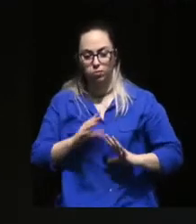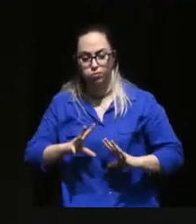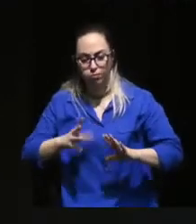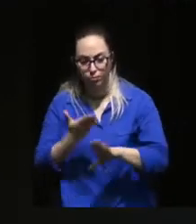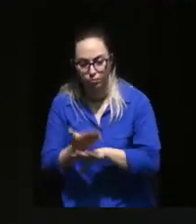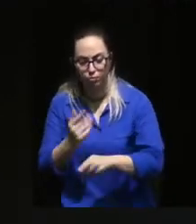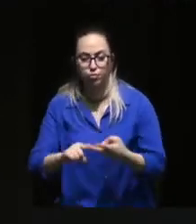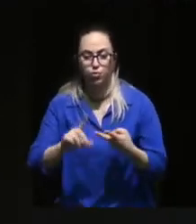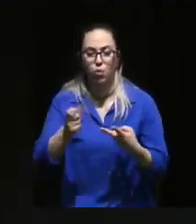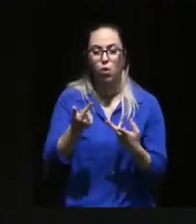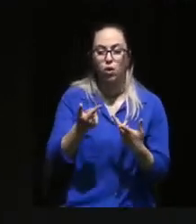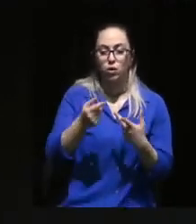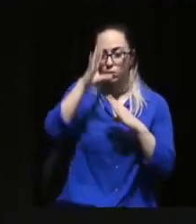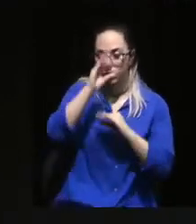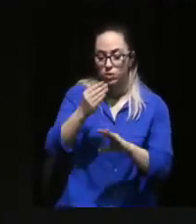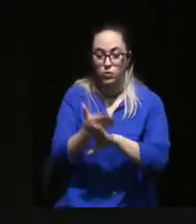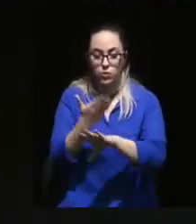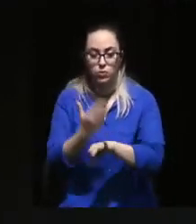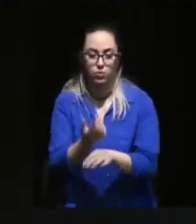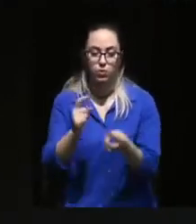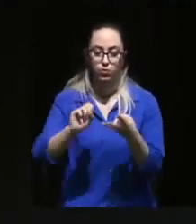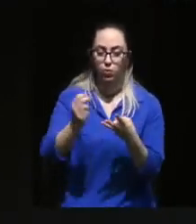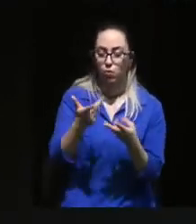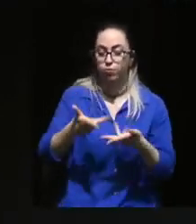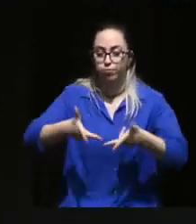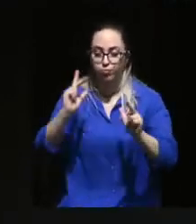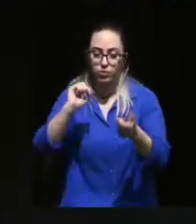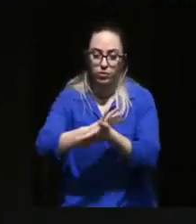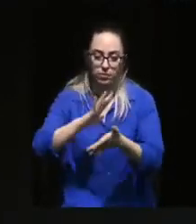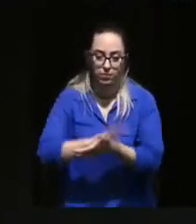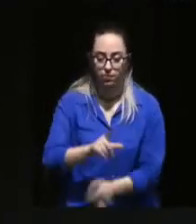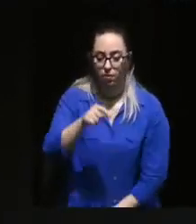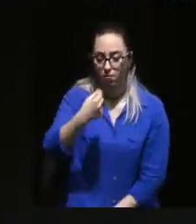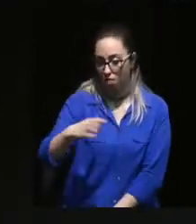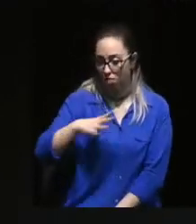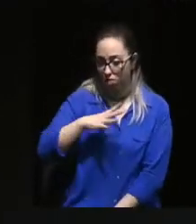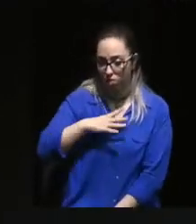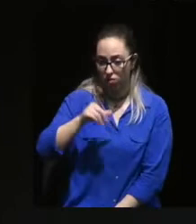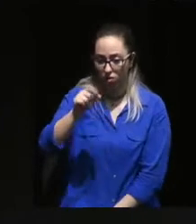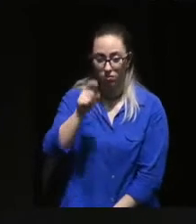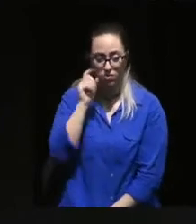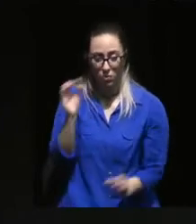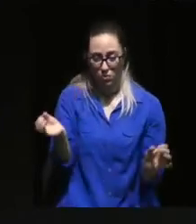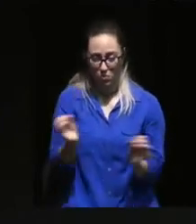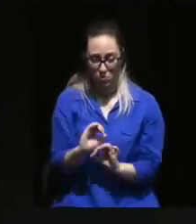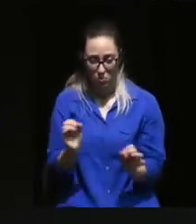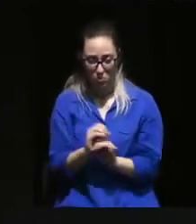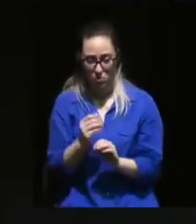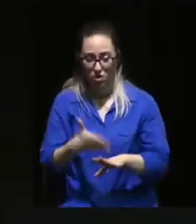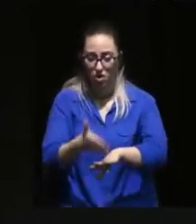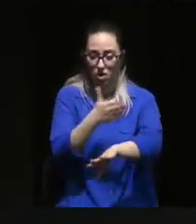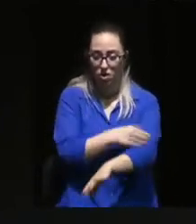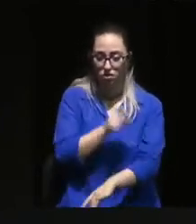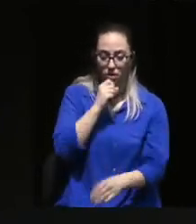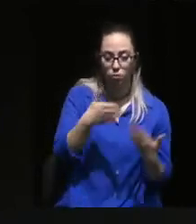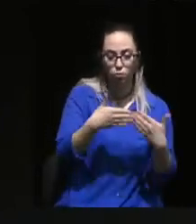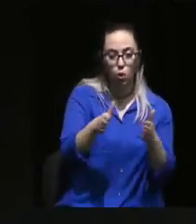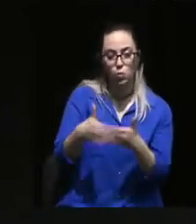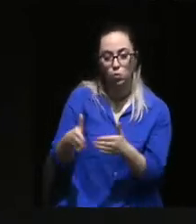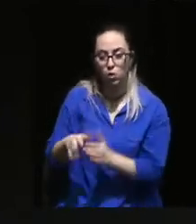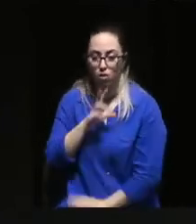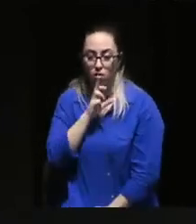educação sexual ou liberdade de imprensa. O medo, insegurança e a incerteza que a atual conjuntura nos traz abrem perigosas portas para